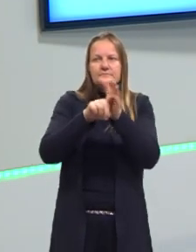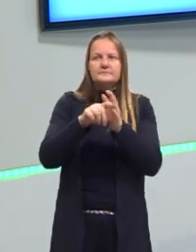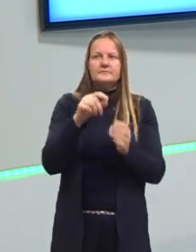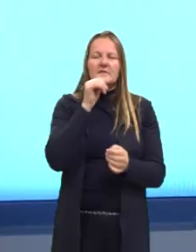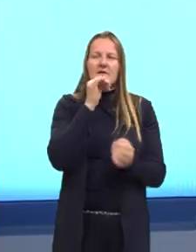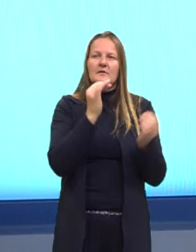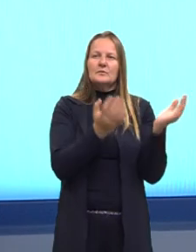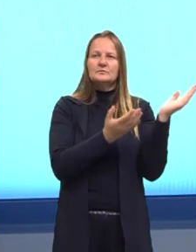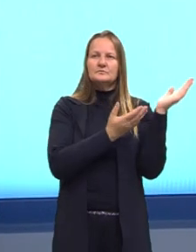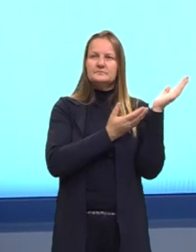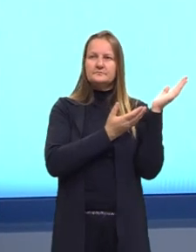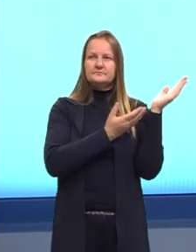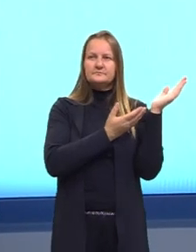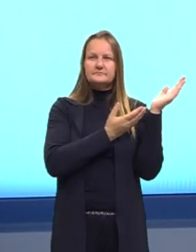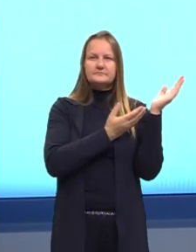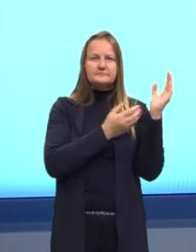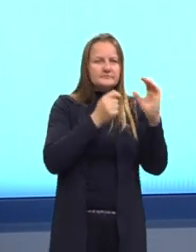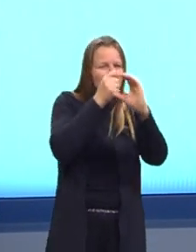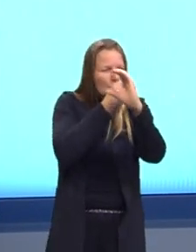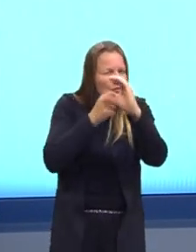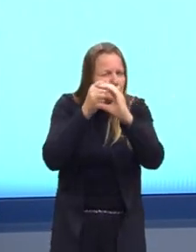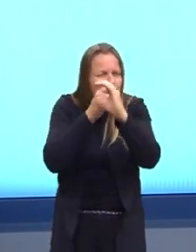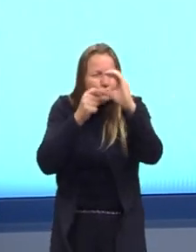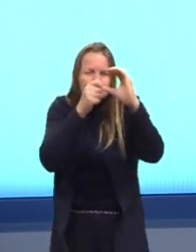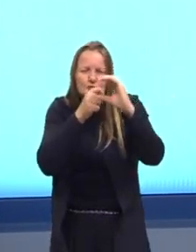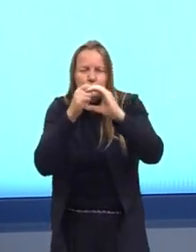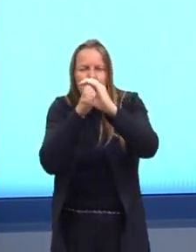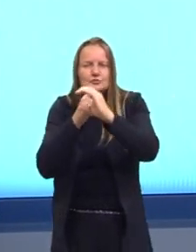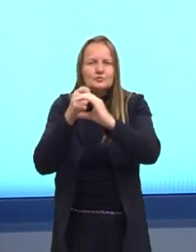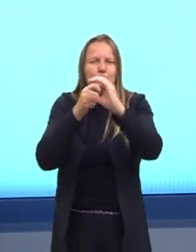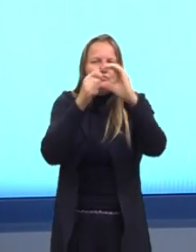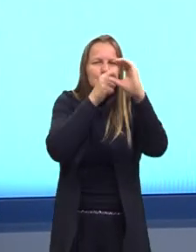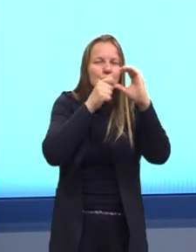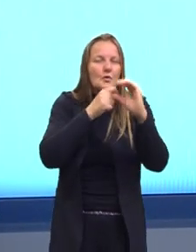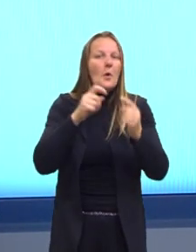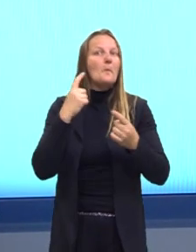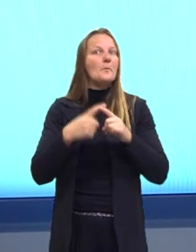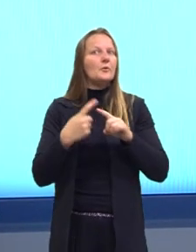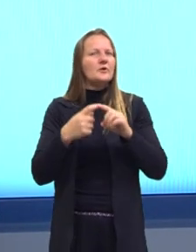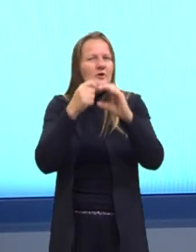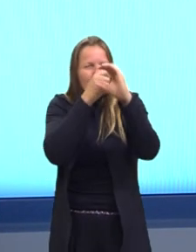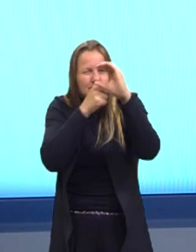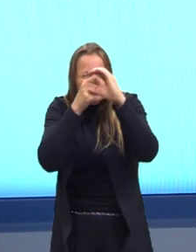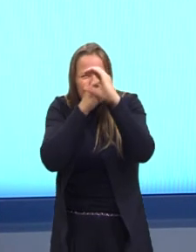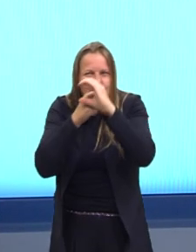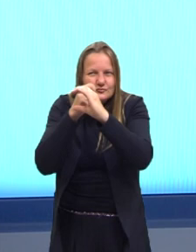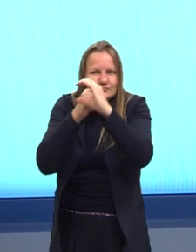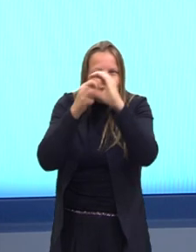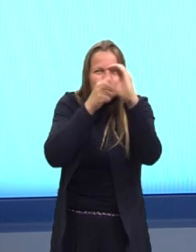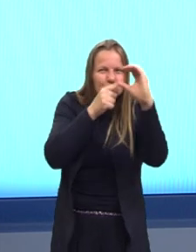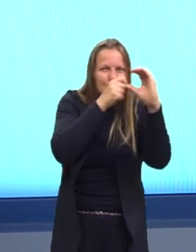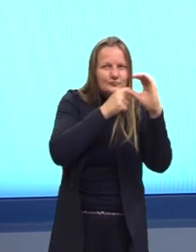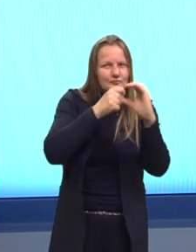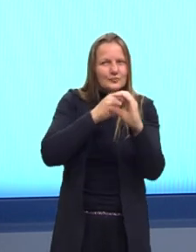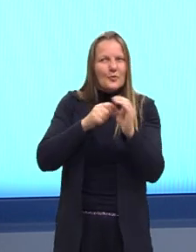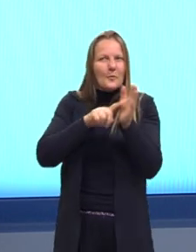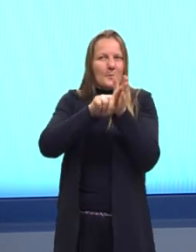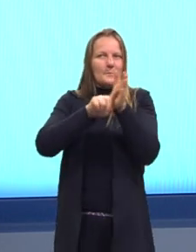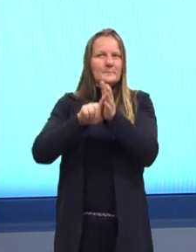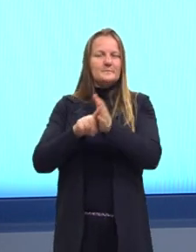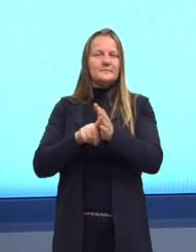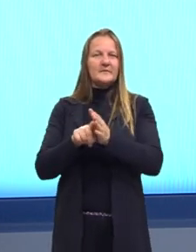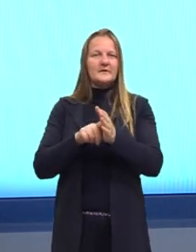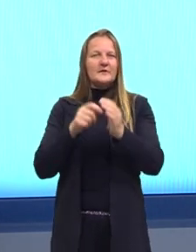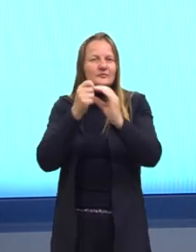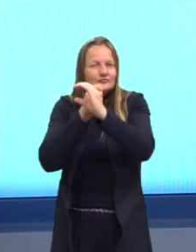A gente está identificando esse propósito e é como se a gente estivesse ali com essa lupa, pesquisando, olhando a